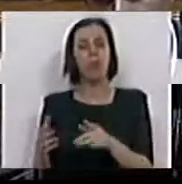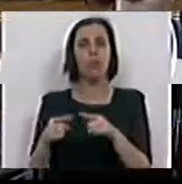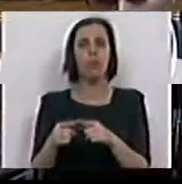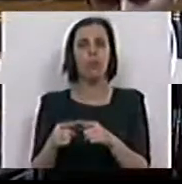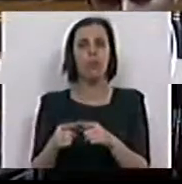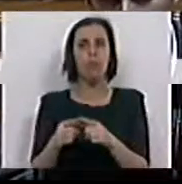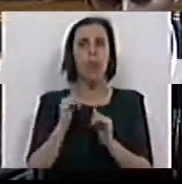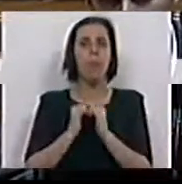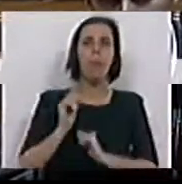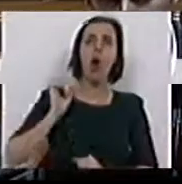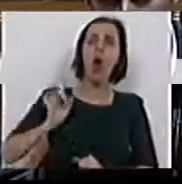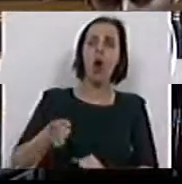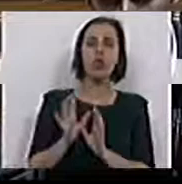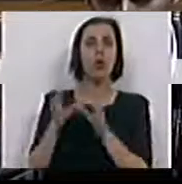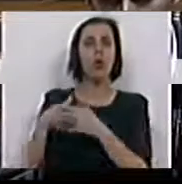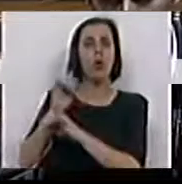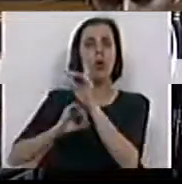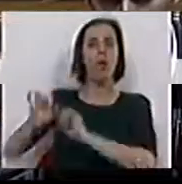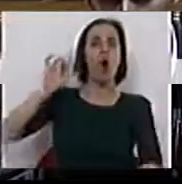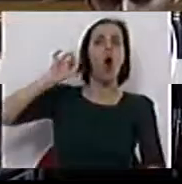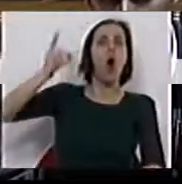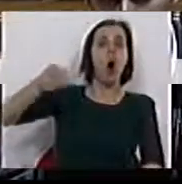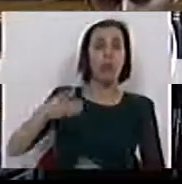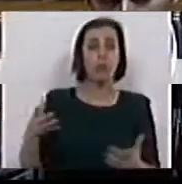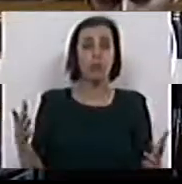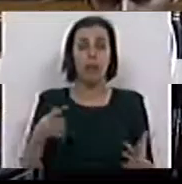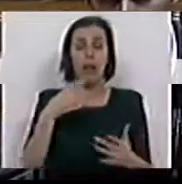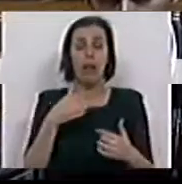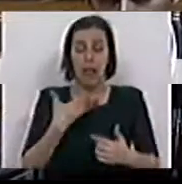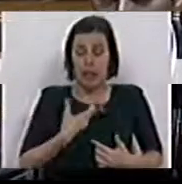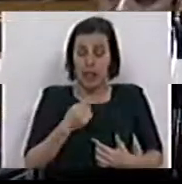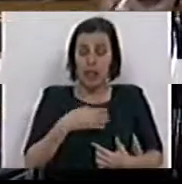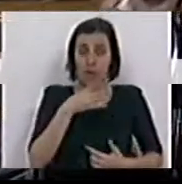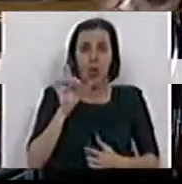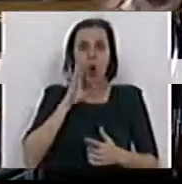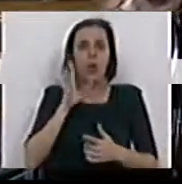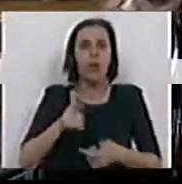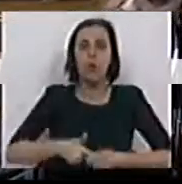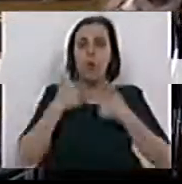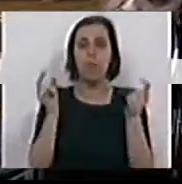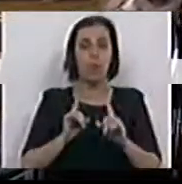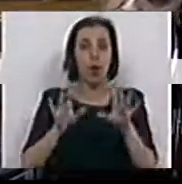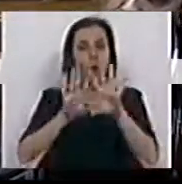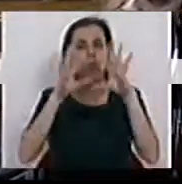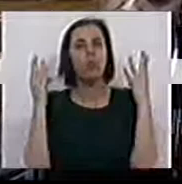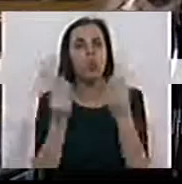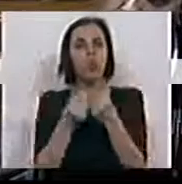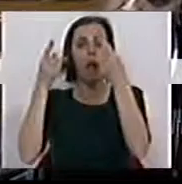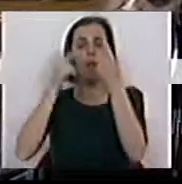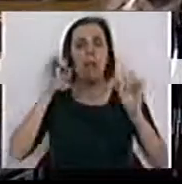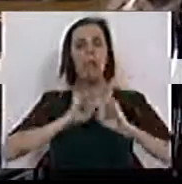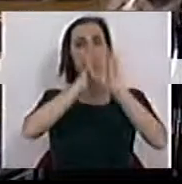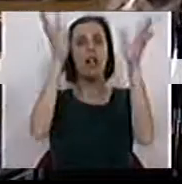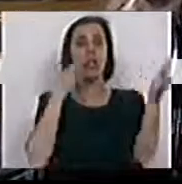relativamente ao papel da própria Comissão Europeia, que não, diz a DEC, procurou melhorar globalmente a